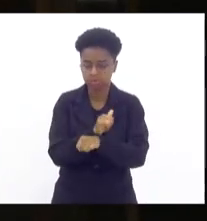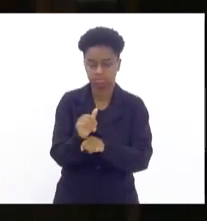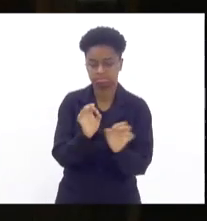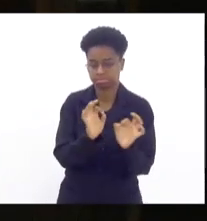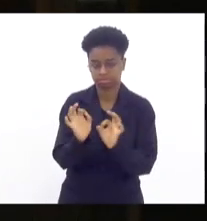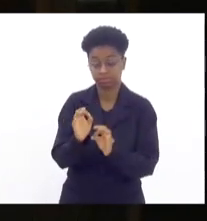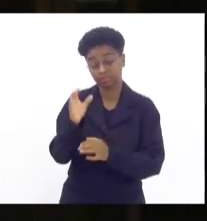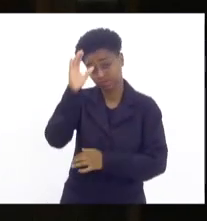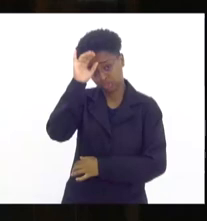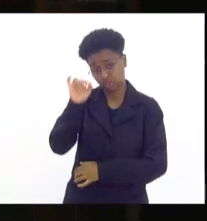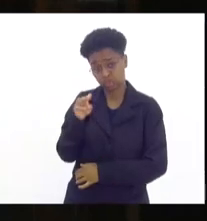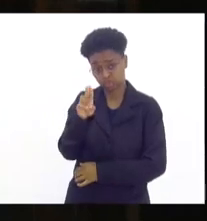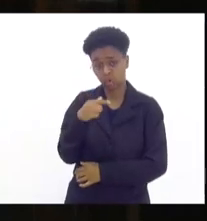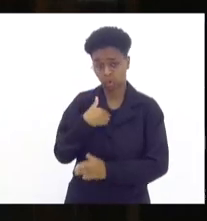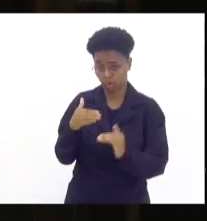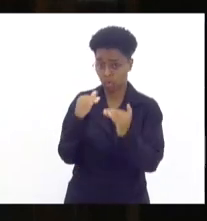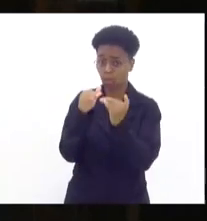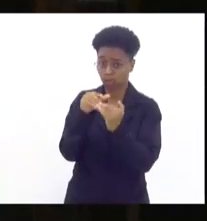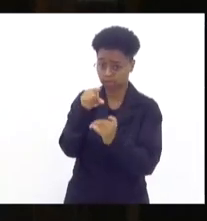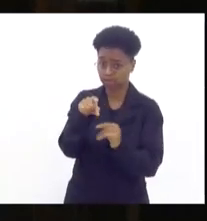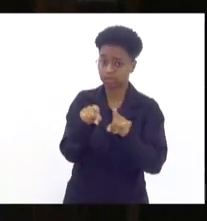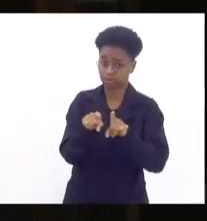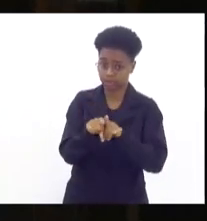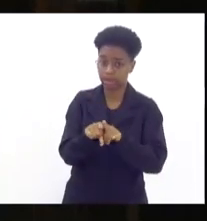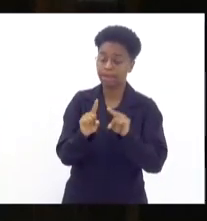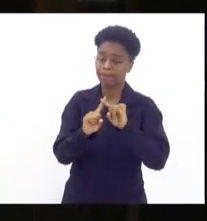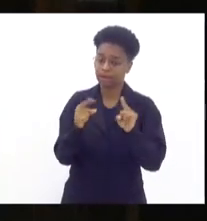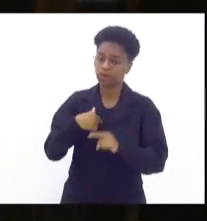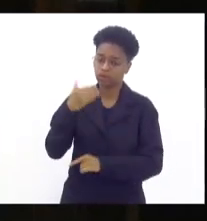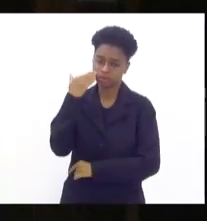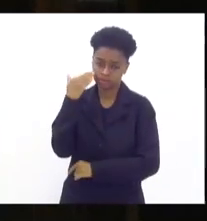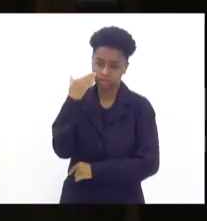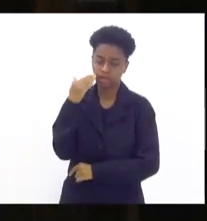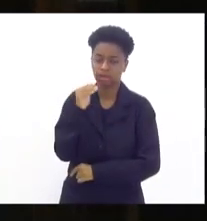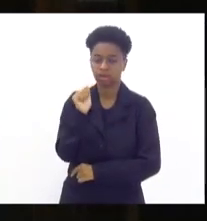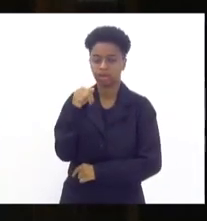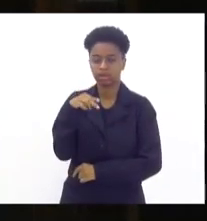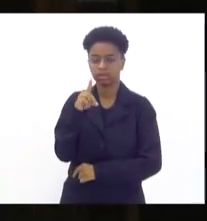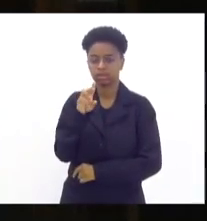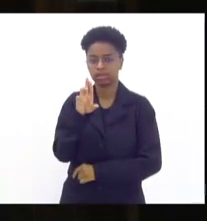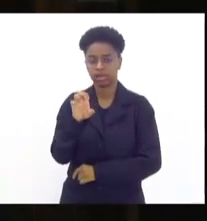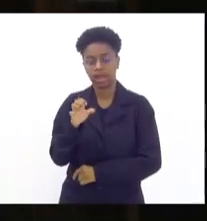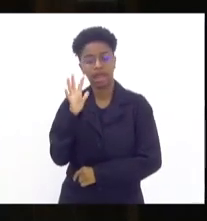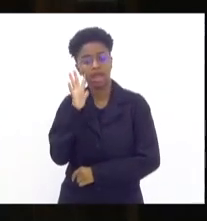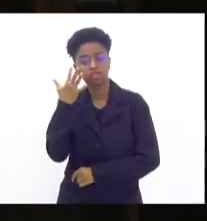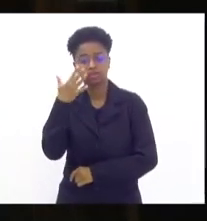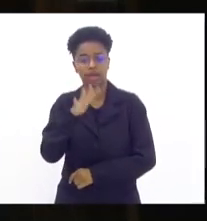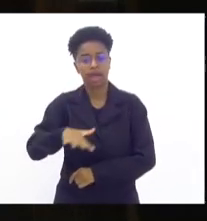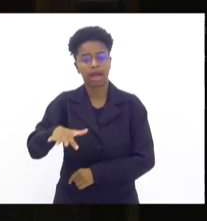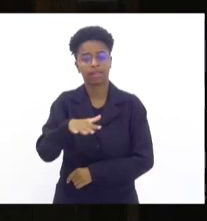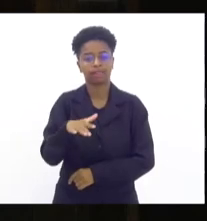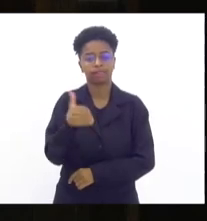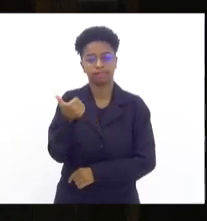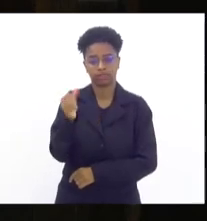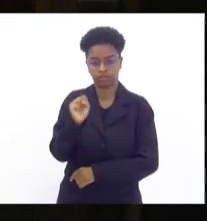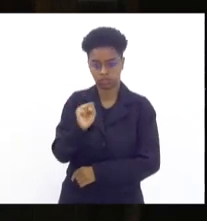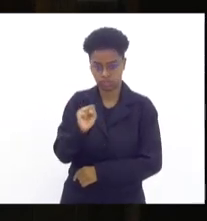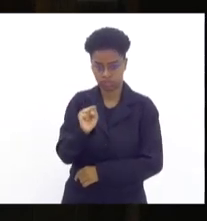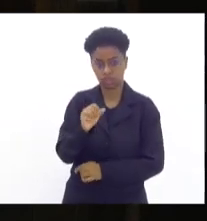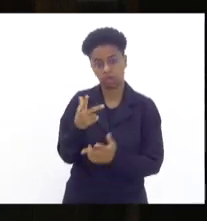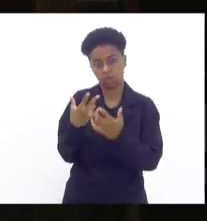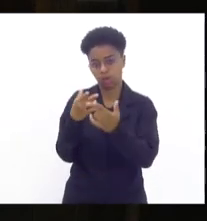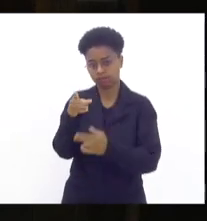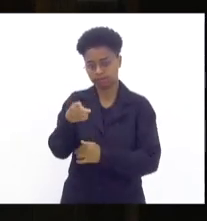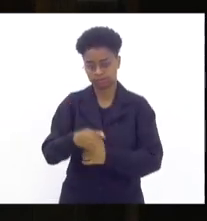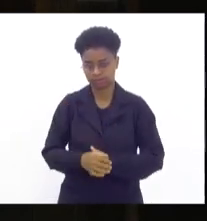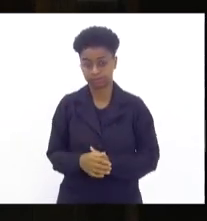Tia Ju, também corroboro, mas eu sei que o coronel André Henrique vai resolver o problema da área do 18º, porque eu também moro na área do 18º, igual a senhora.